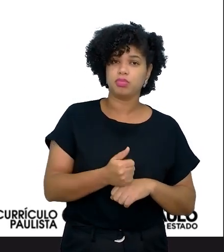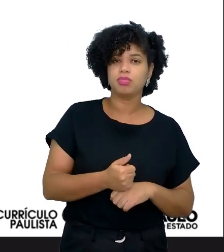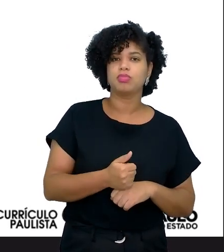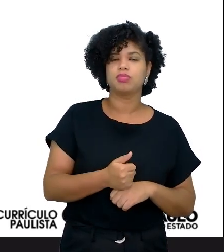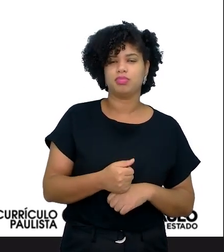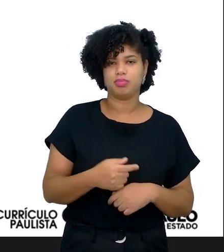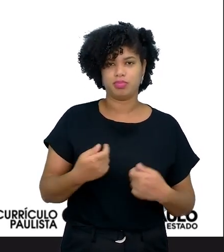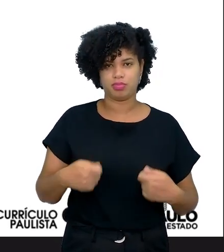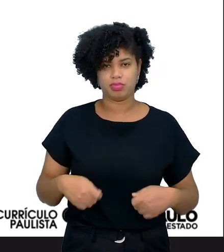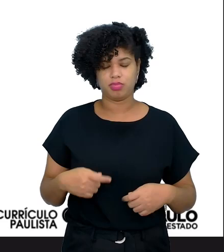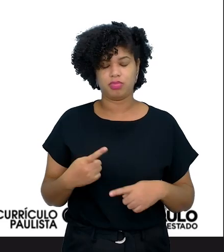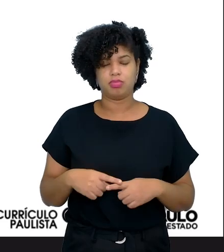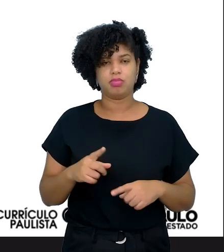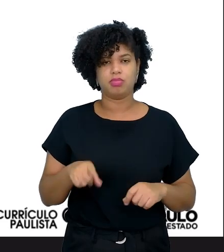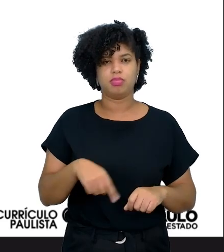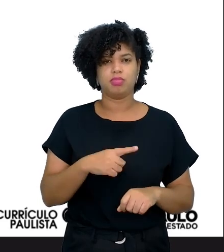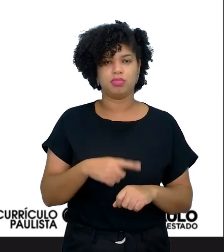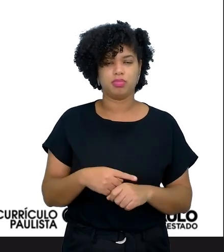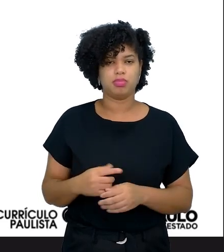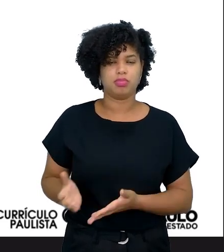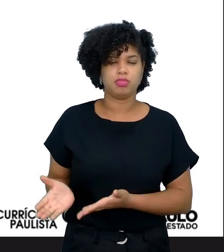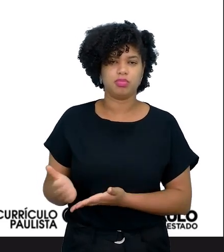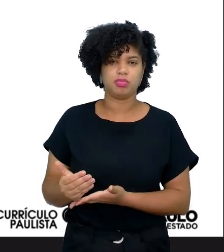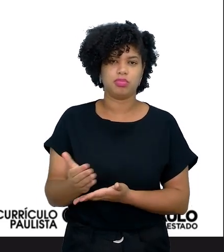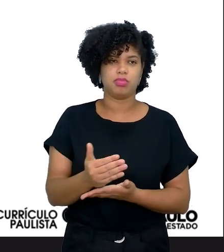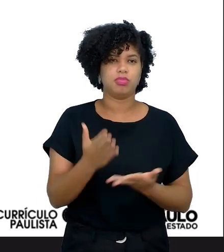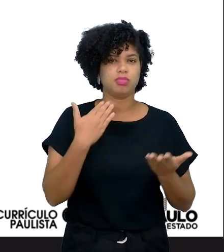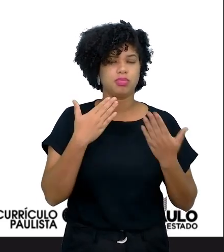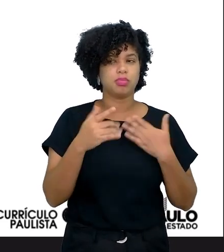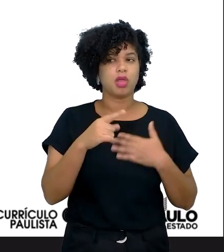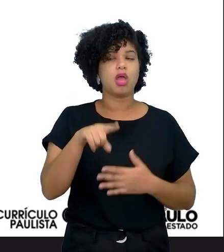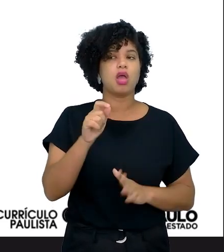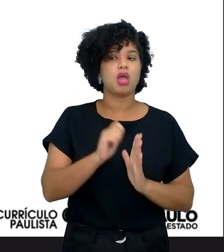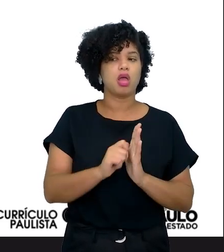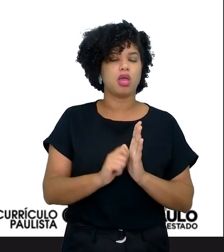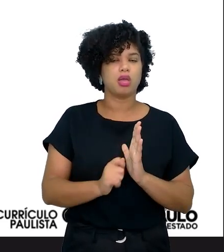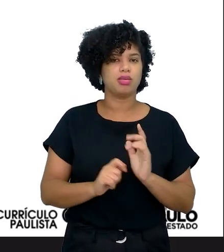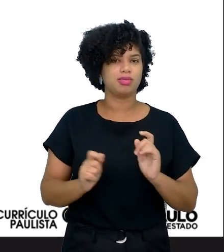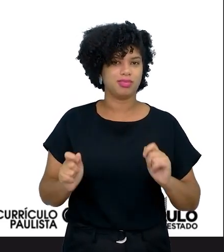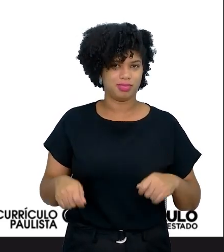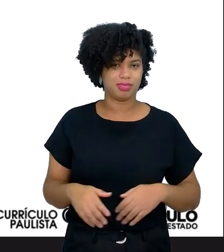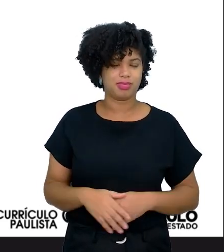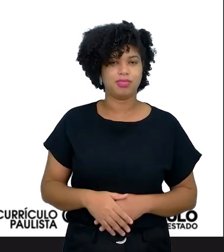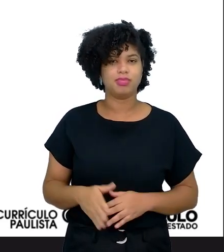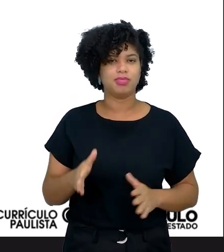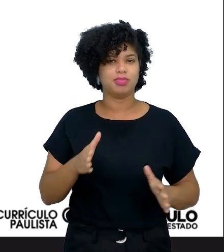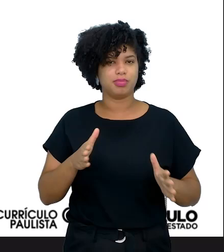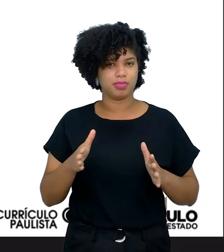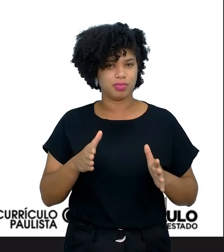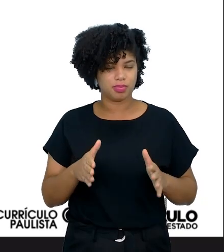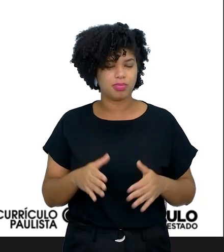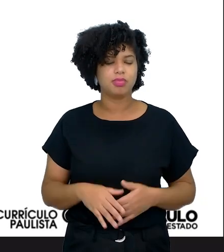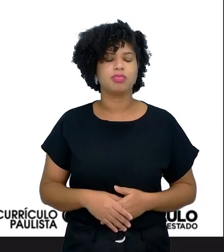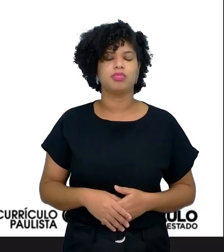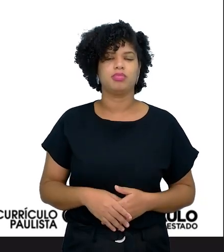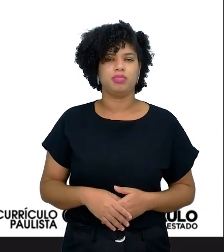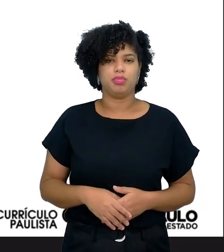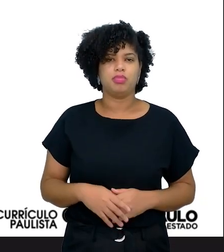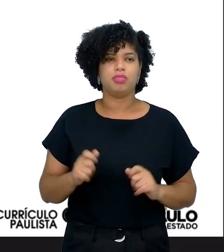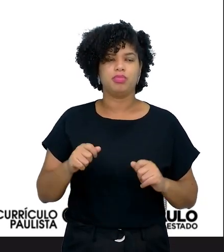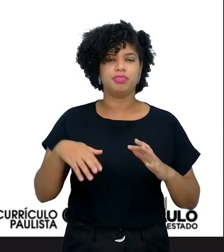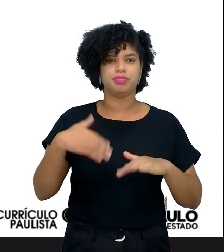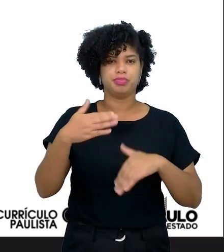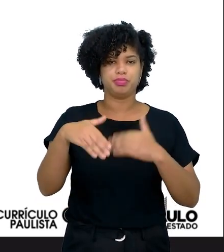Então, ali naquele momento do levantamento, conforme eles vão falando, você vai escrevendo. E aí, durante, Durante todo esse processo desse